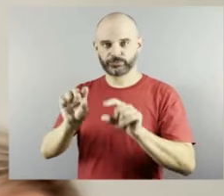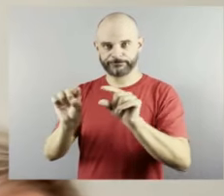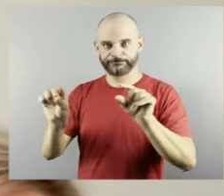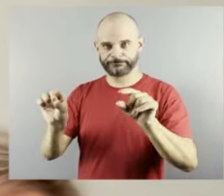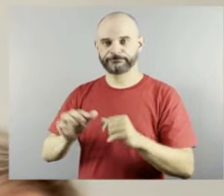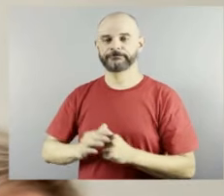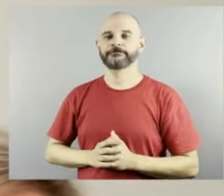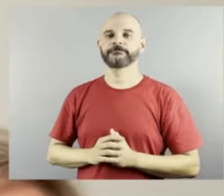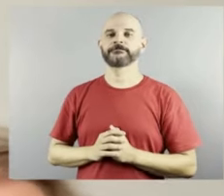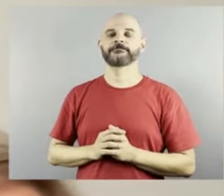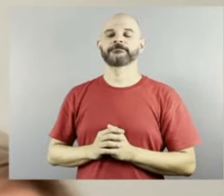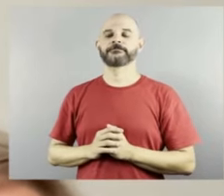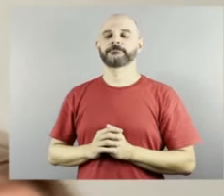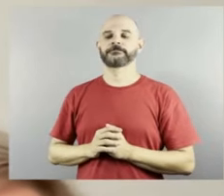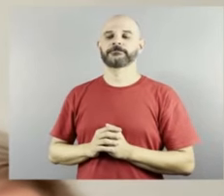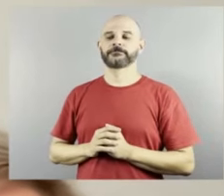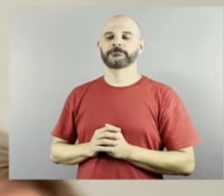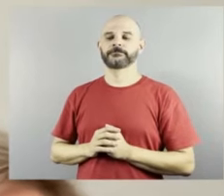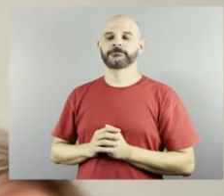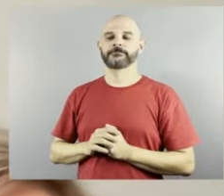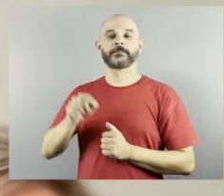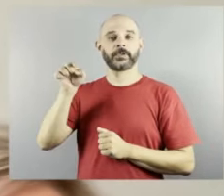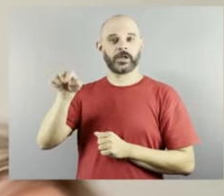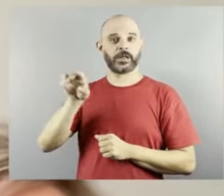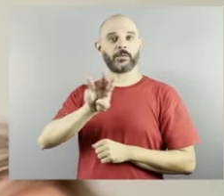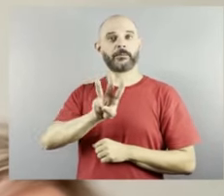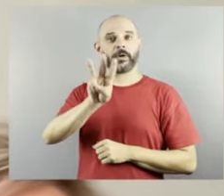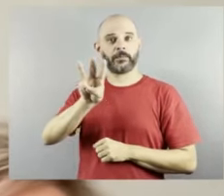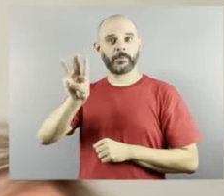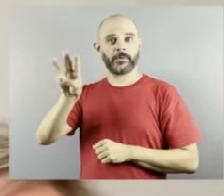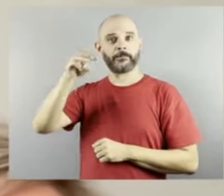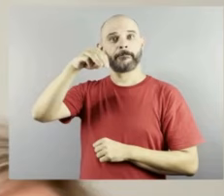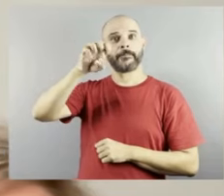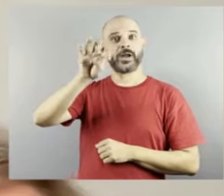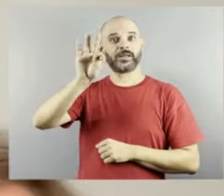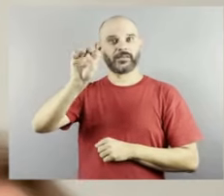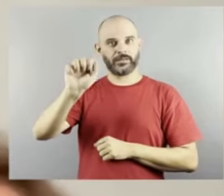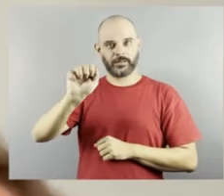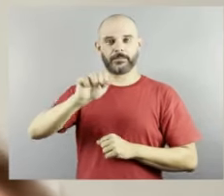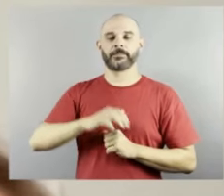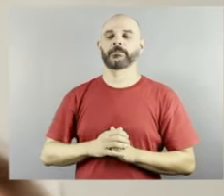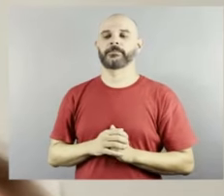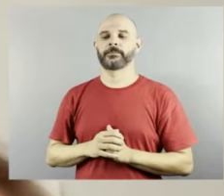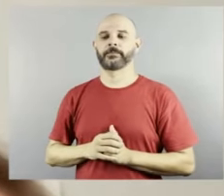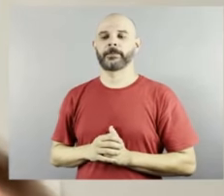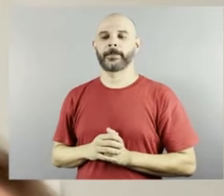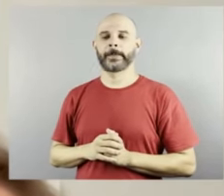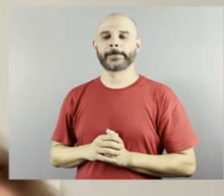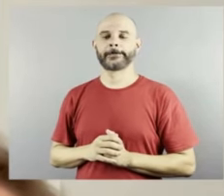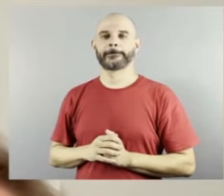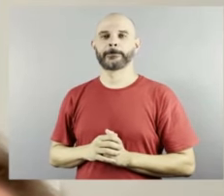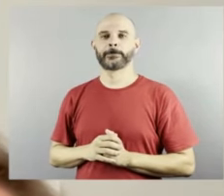esse é o site da Meta agora eu vou pegar que eu acho que é mais fácil eu puxar aqui que eu já já tenho aqui